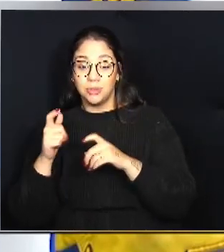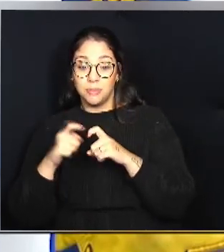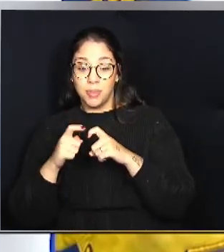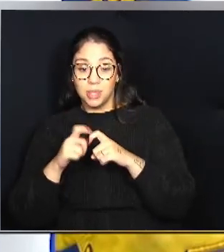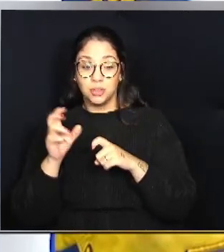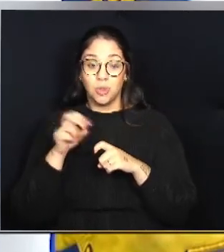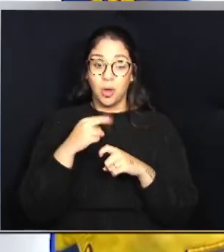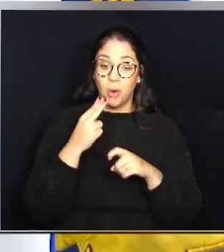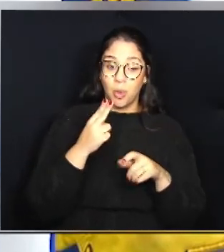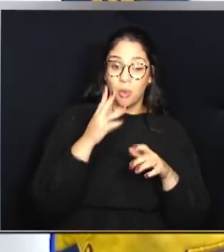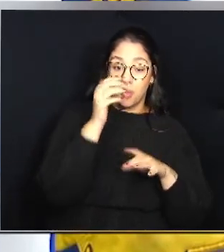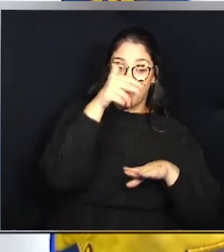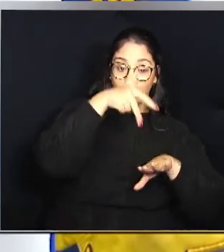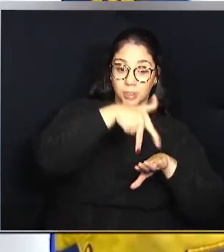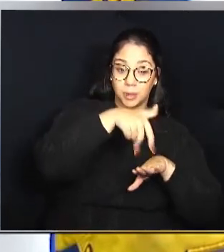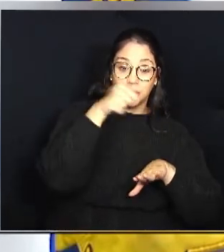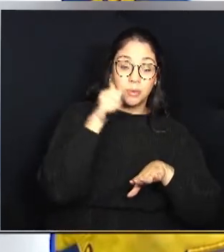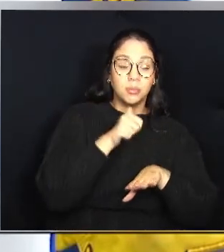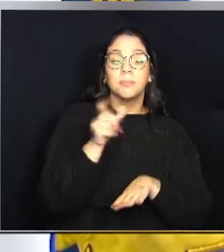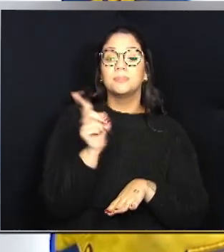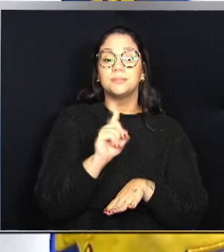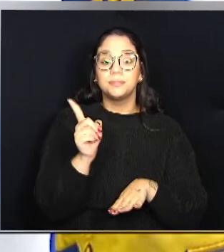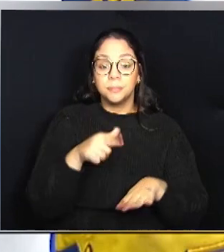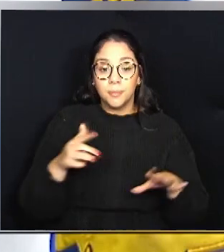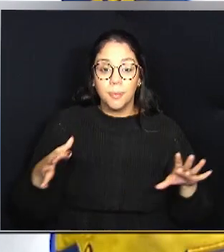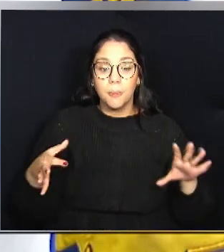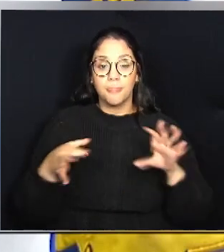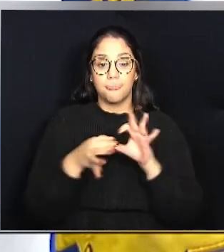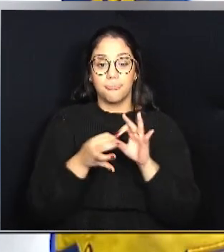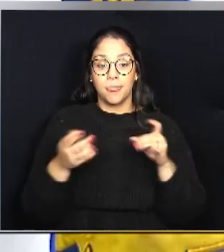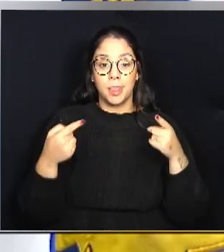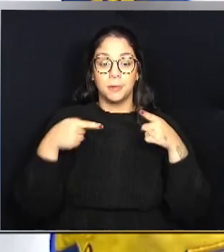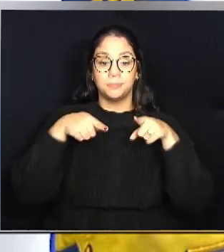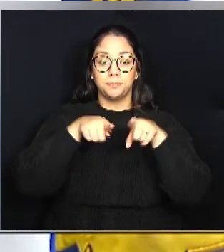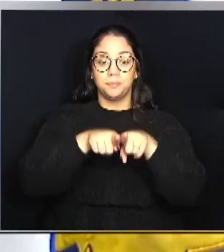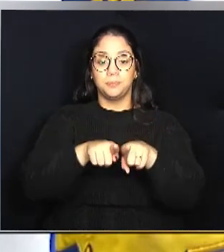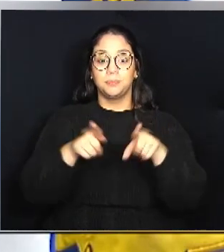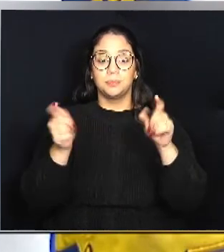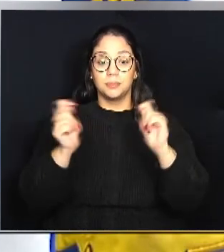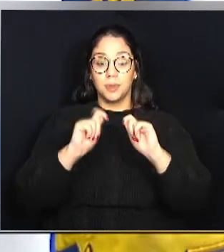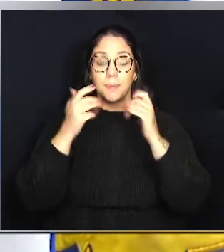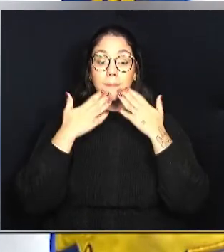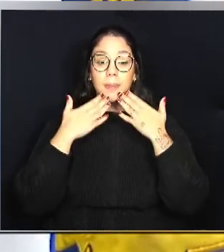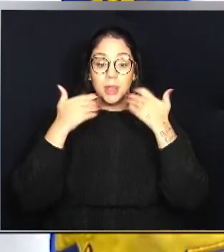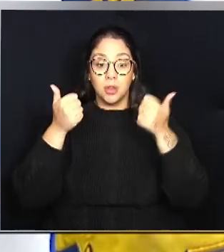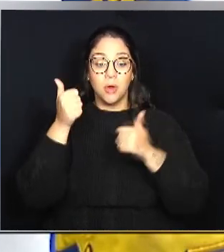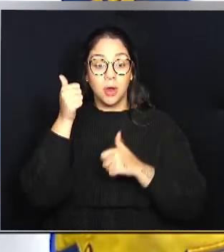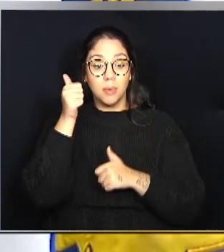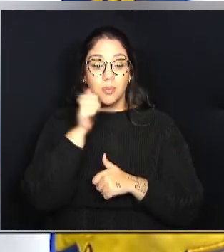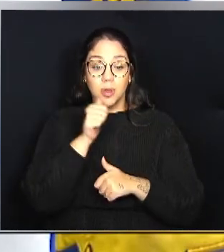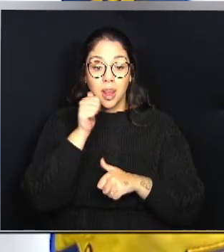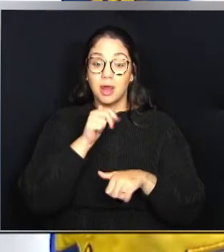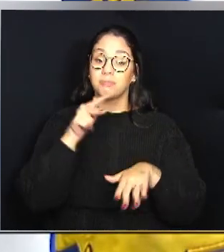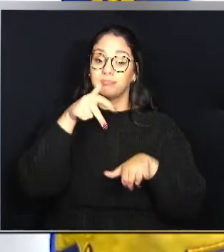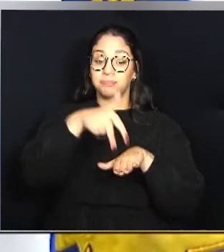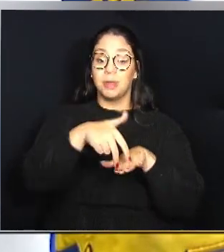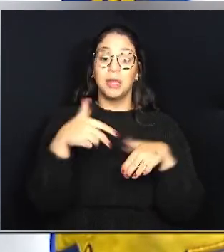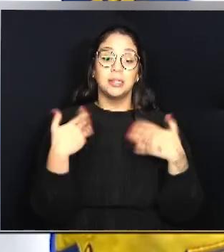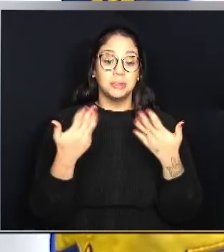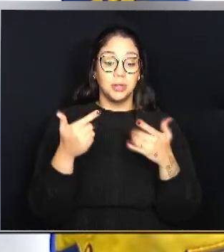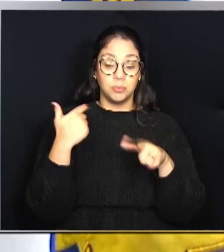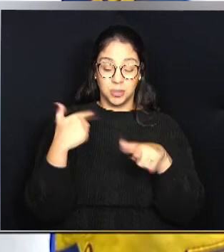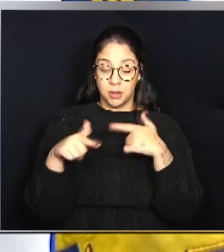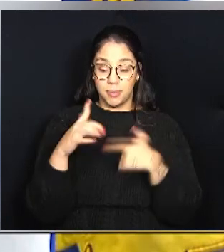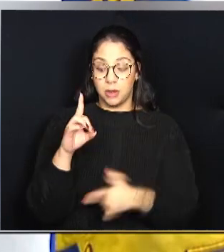com o empoderamento da mulher. Na verdade, isso propicia até uma condição maior da mulher estar